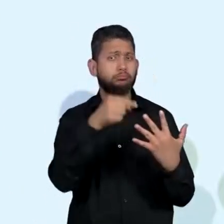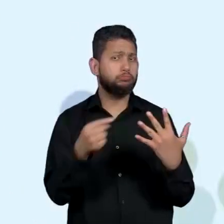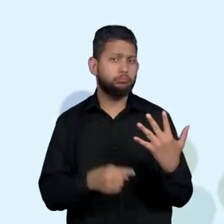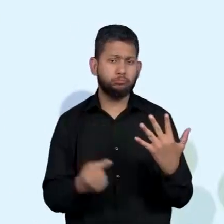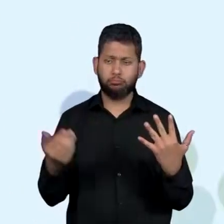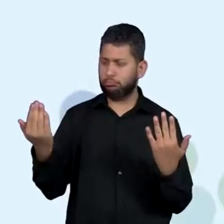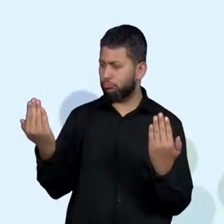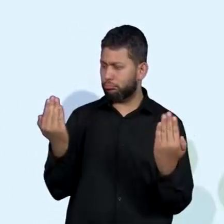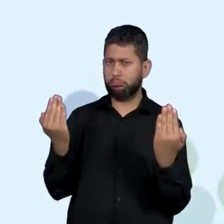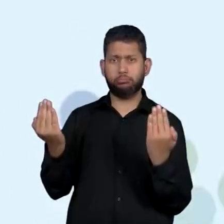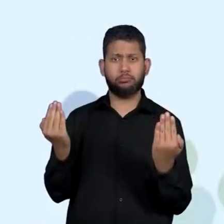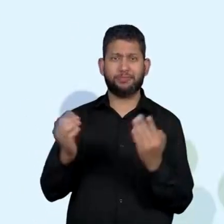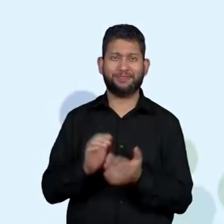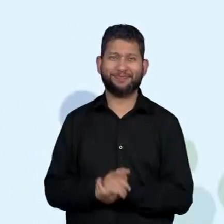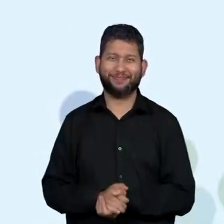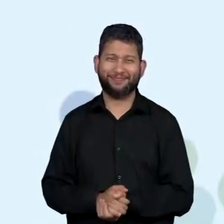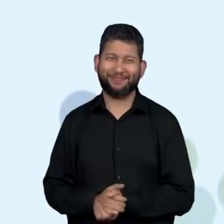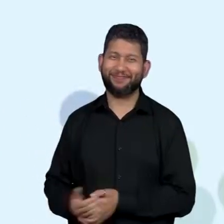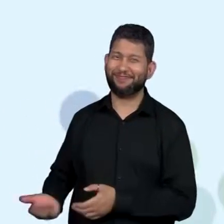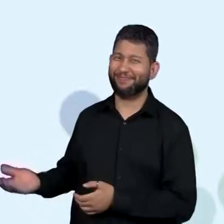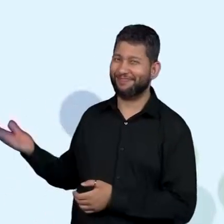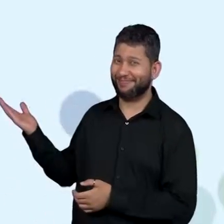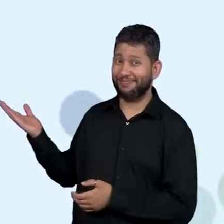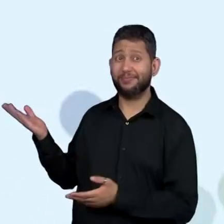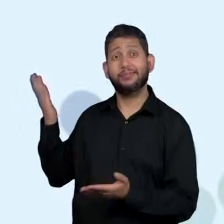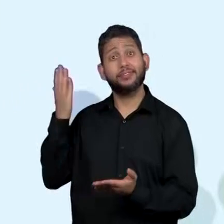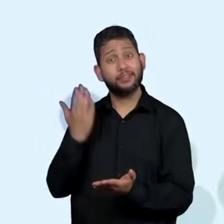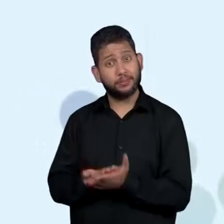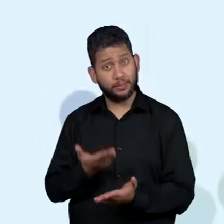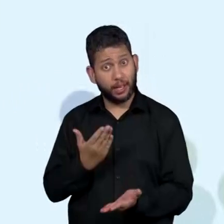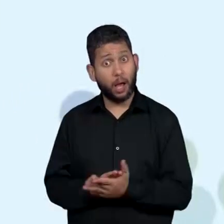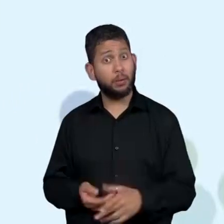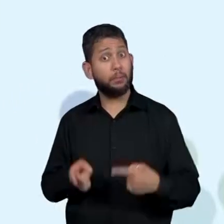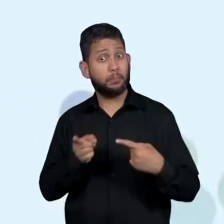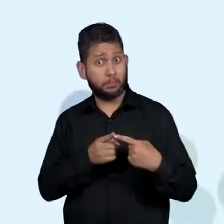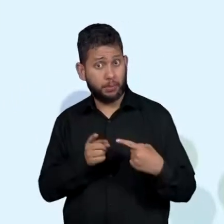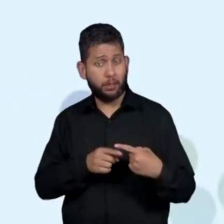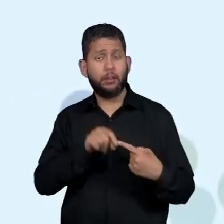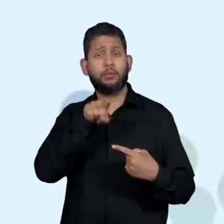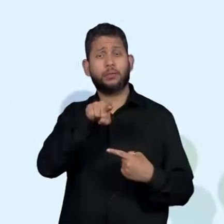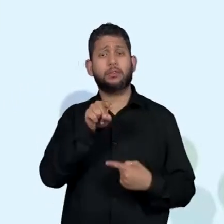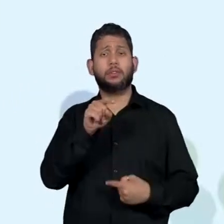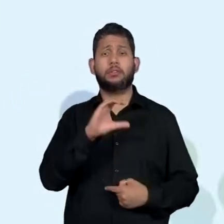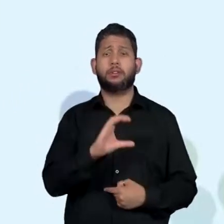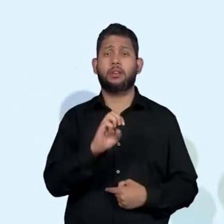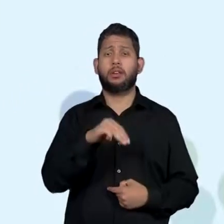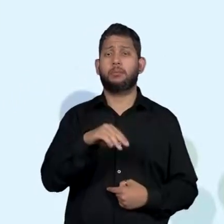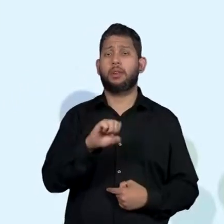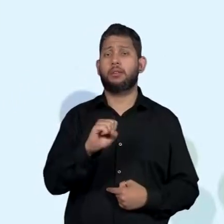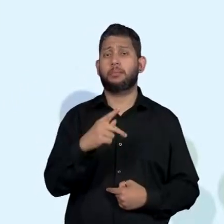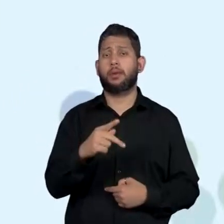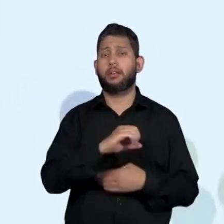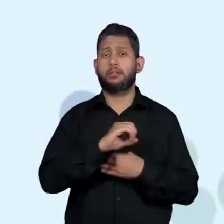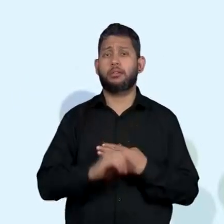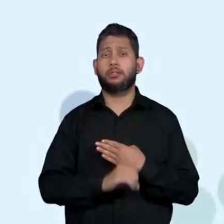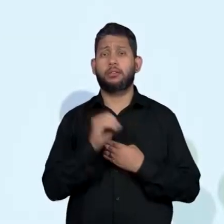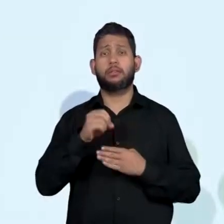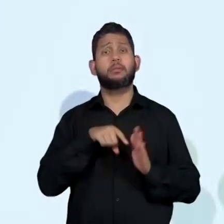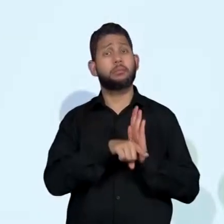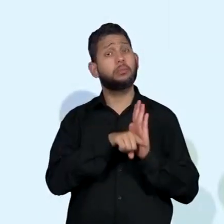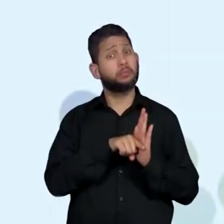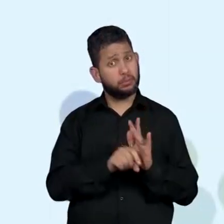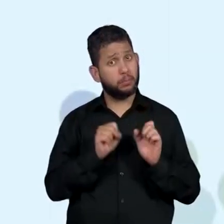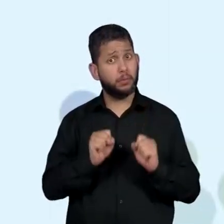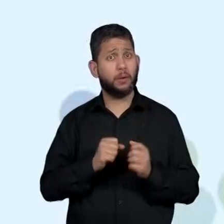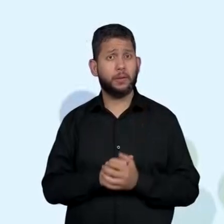mesmo nome, facilmente encontrada no repositório CMSP. Gente, eu tenho uma palavrinha nova